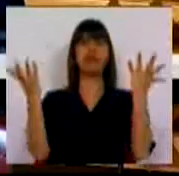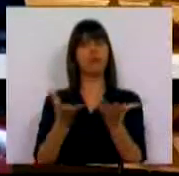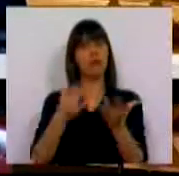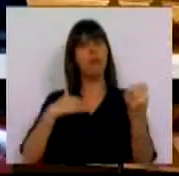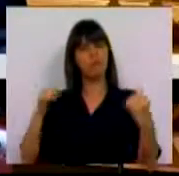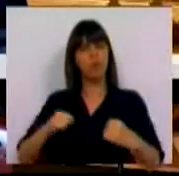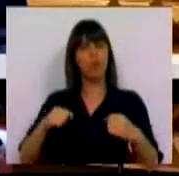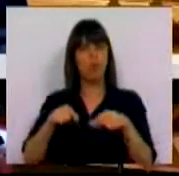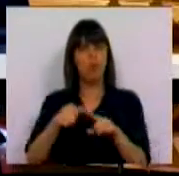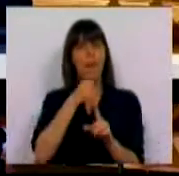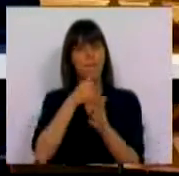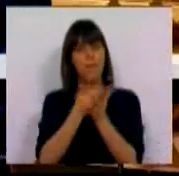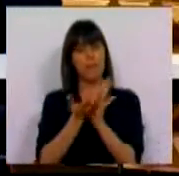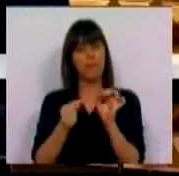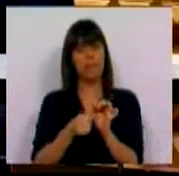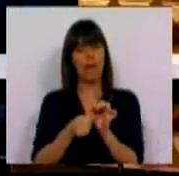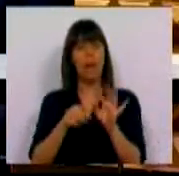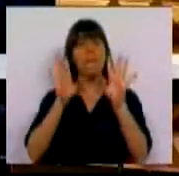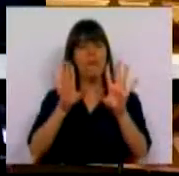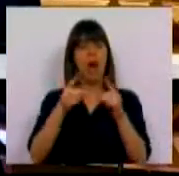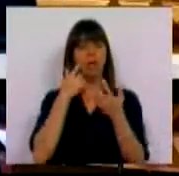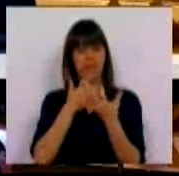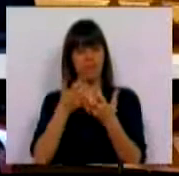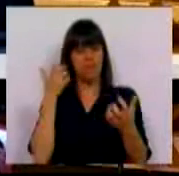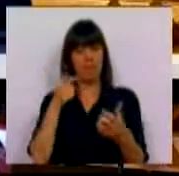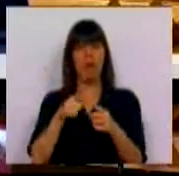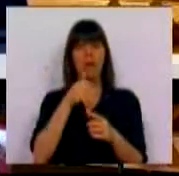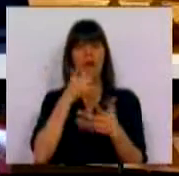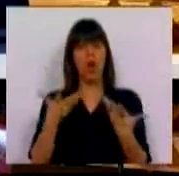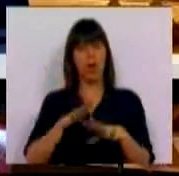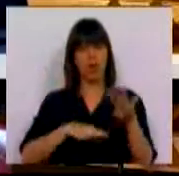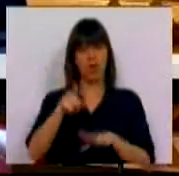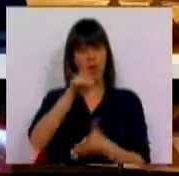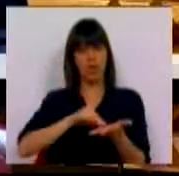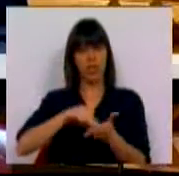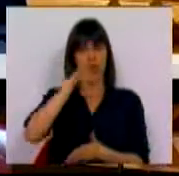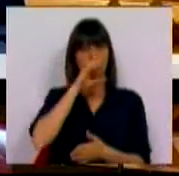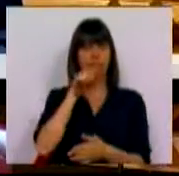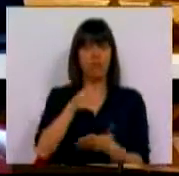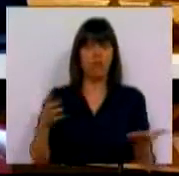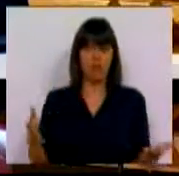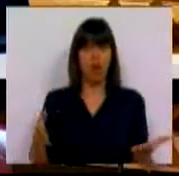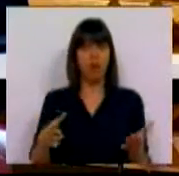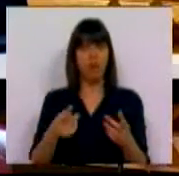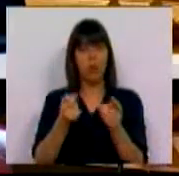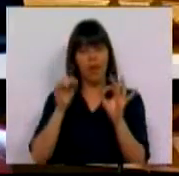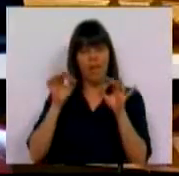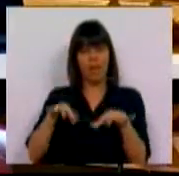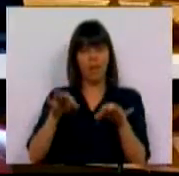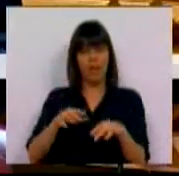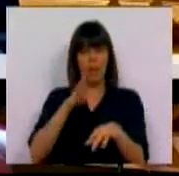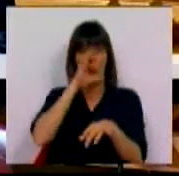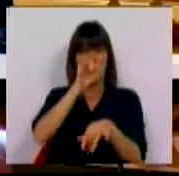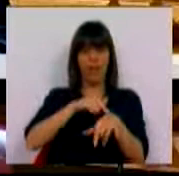concorda-me com esta medida. Mas ao enaltecer esta medida, como fez agora o Sr. Secretário de Estado e quase em final de